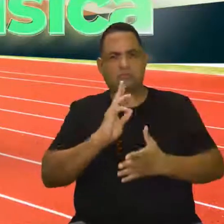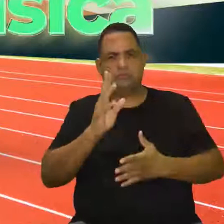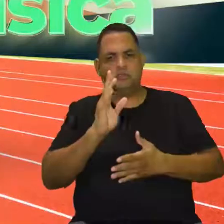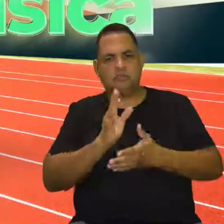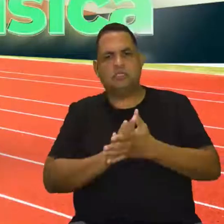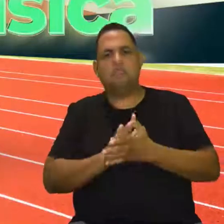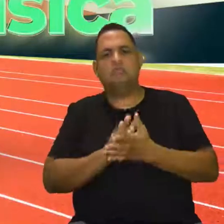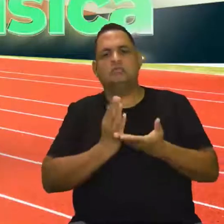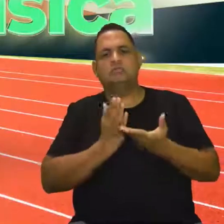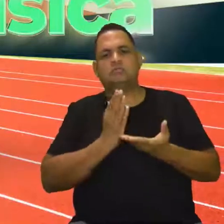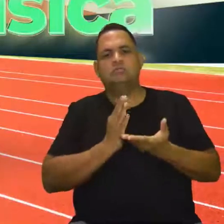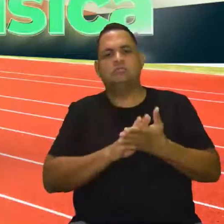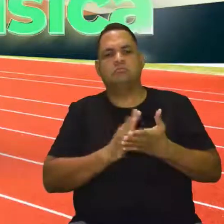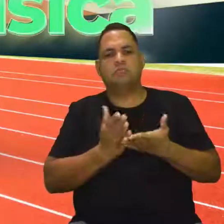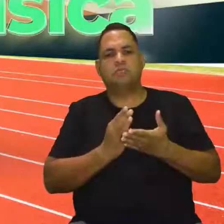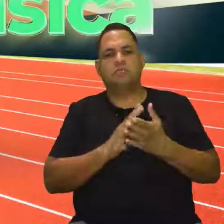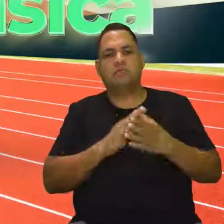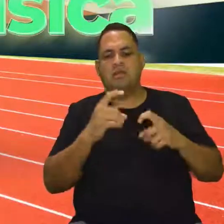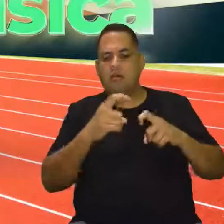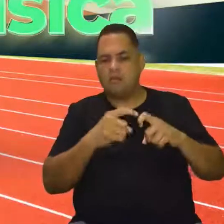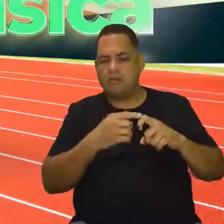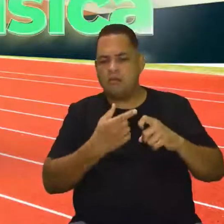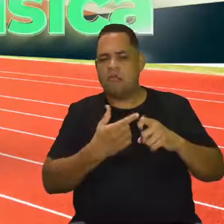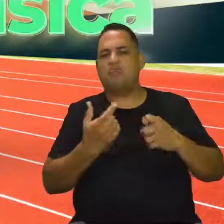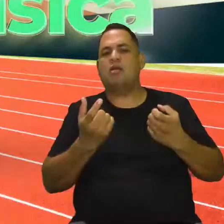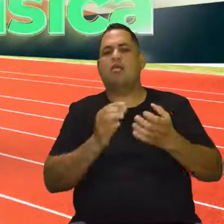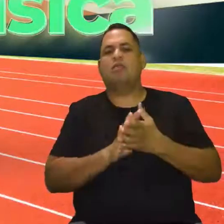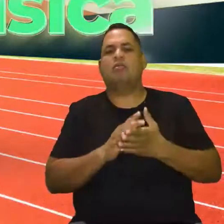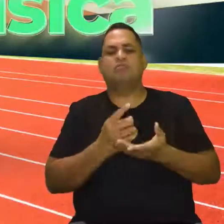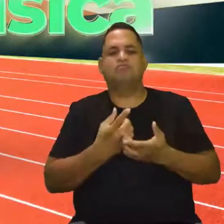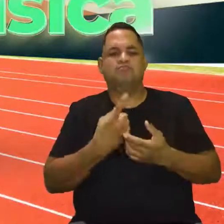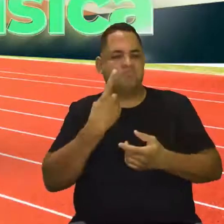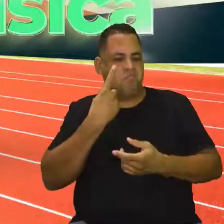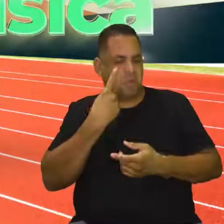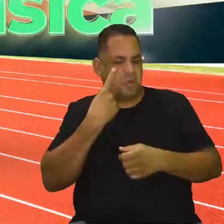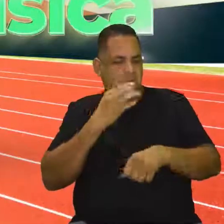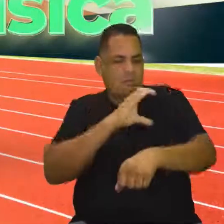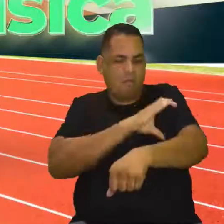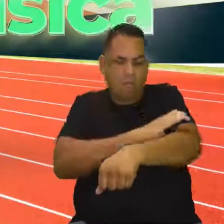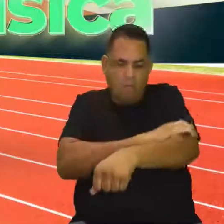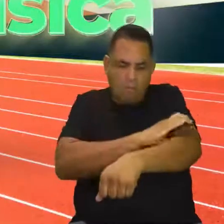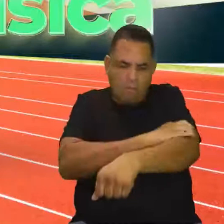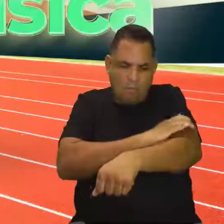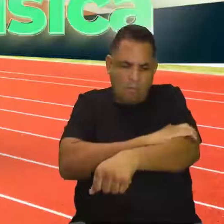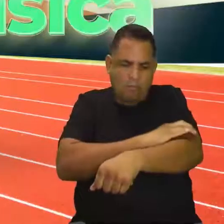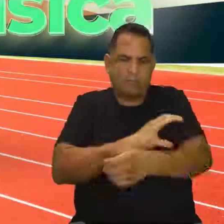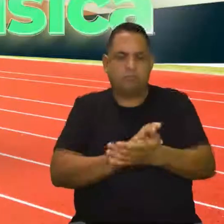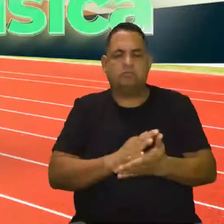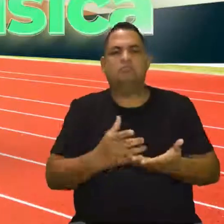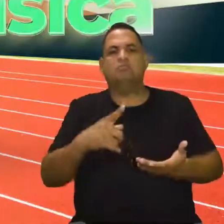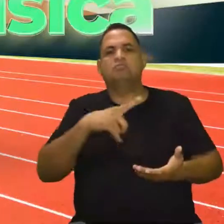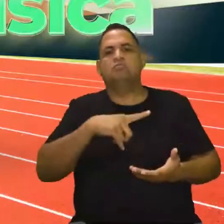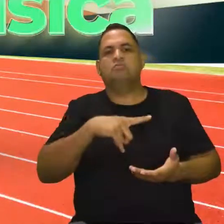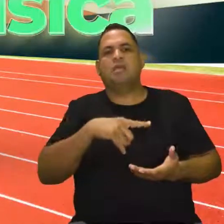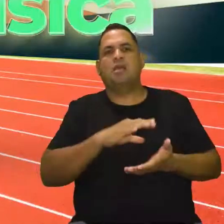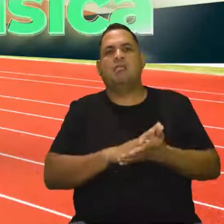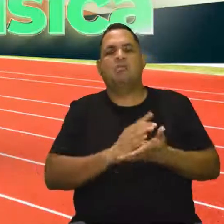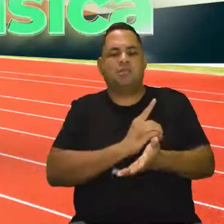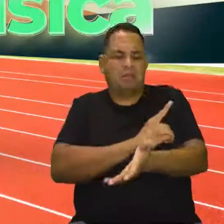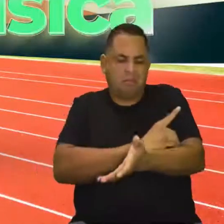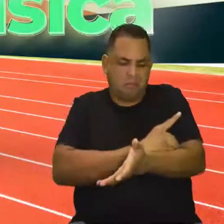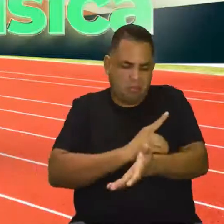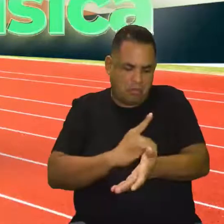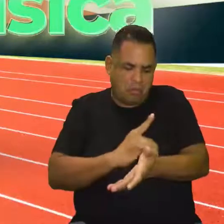ao médico, verificando minha pressão arterial, verificando aí se há uma possibilidade de uma diabetes,